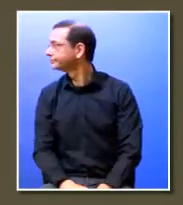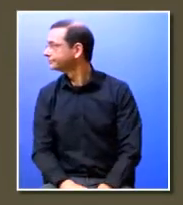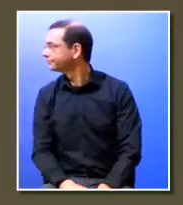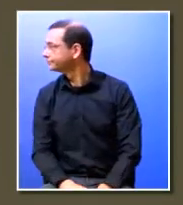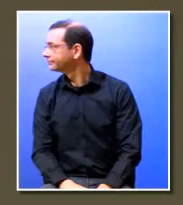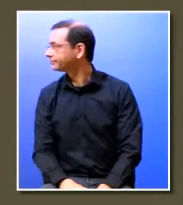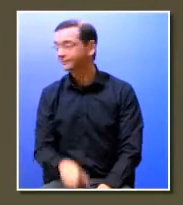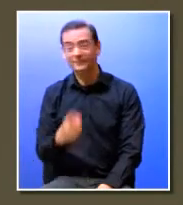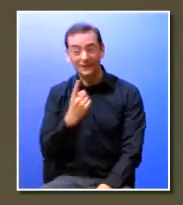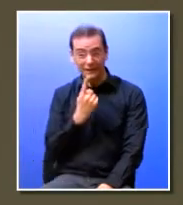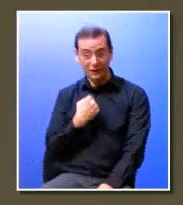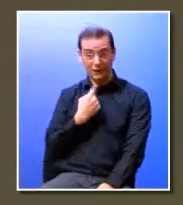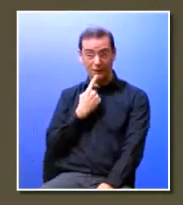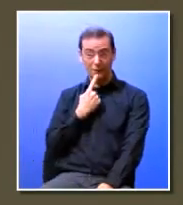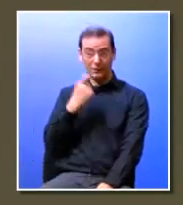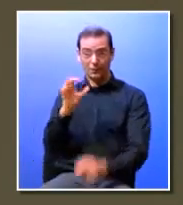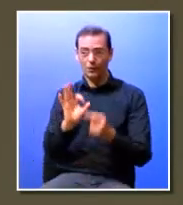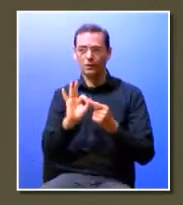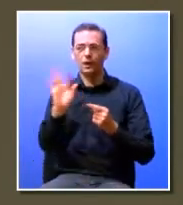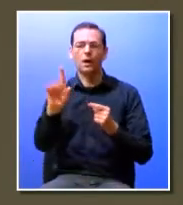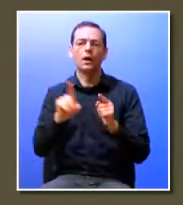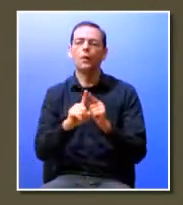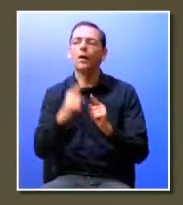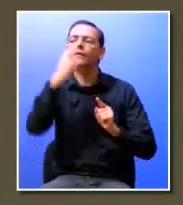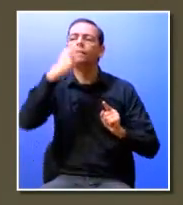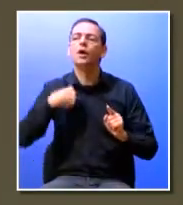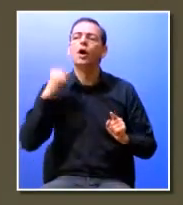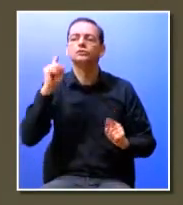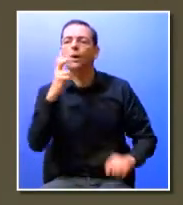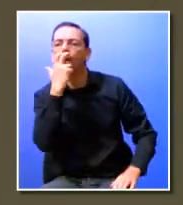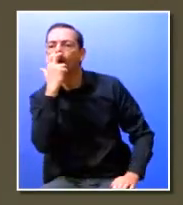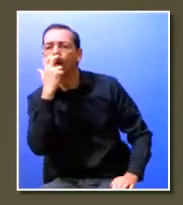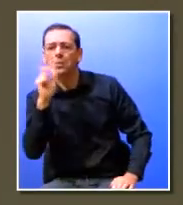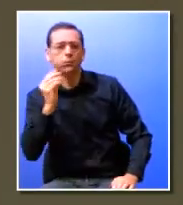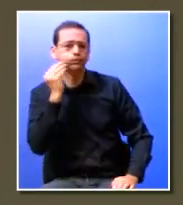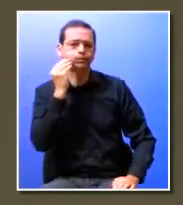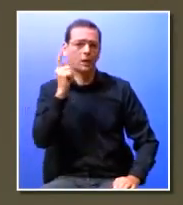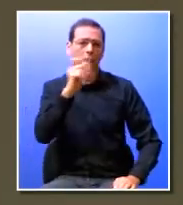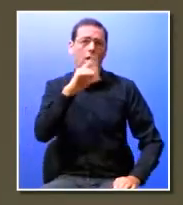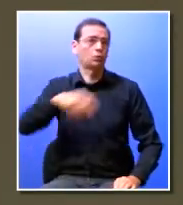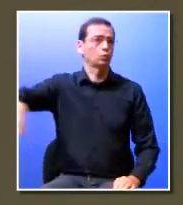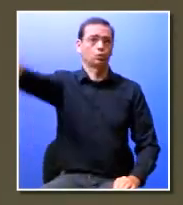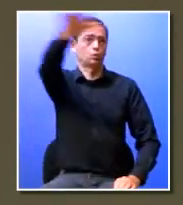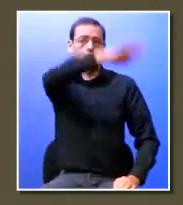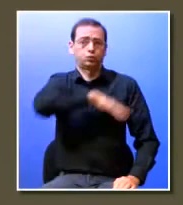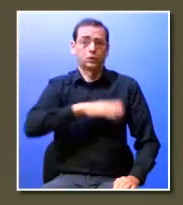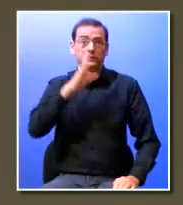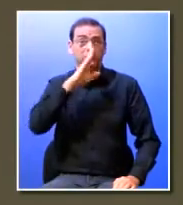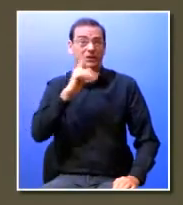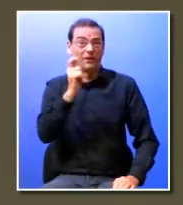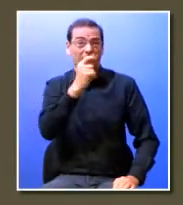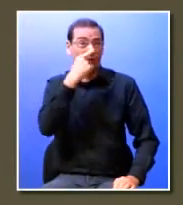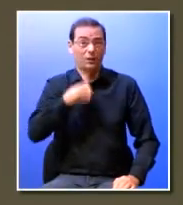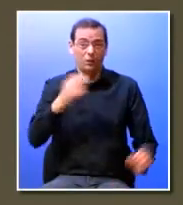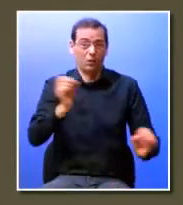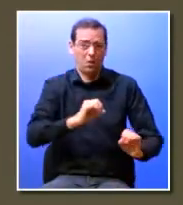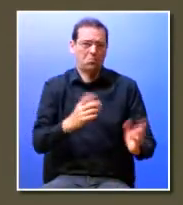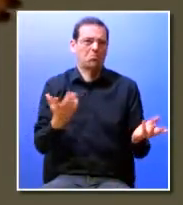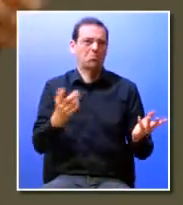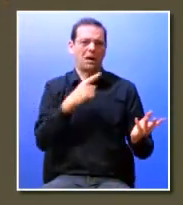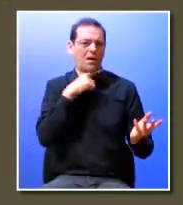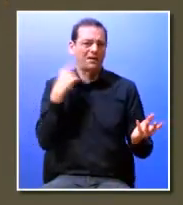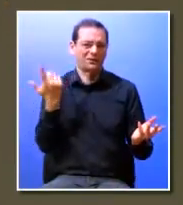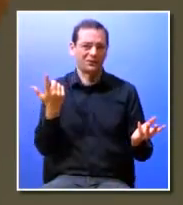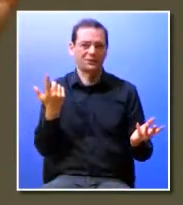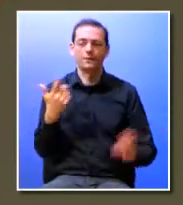esta pergunta nós não queremos saber verdadeiramente o erro da pessoa toda a gente comete erros quem não cometer muito estranho será nós queremos é saber as perguntas